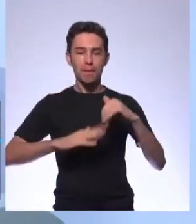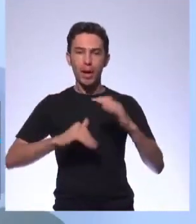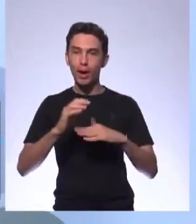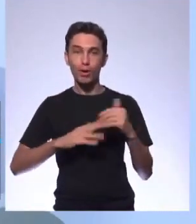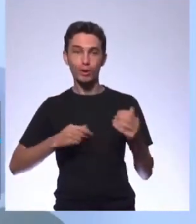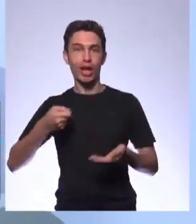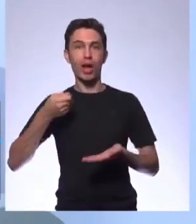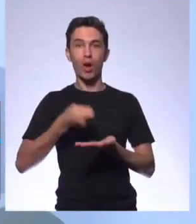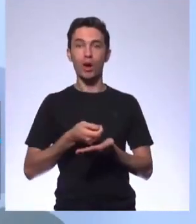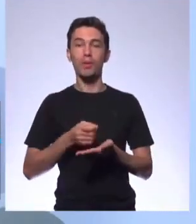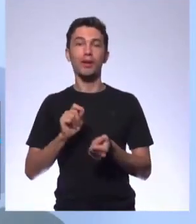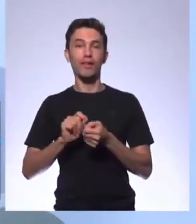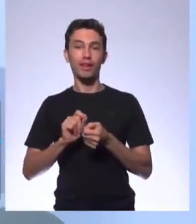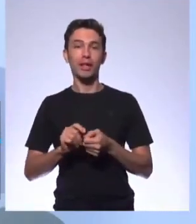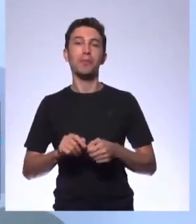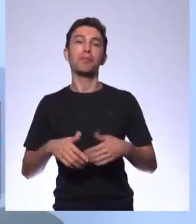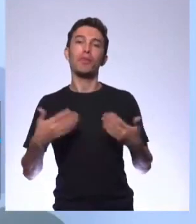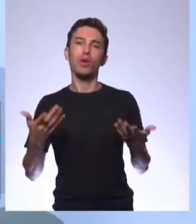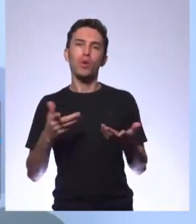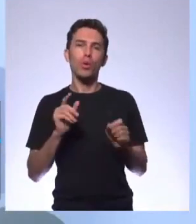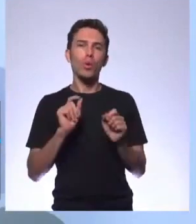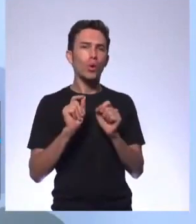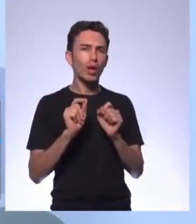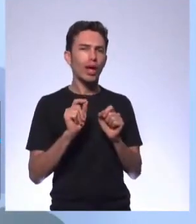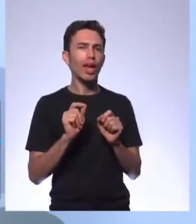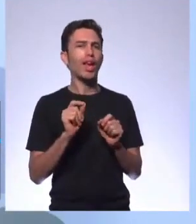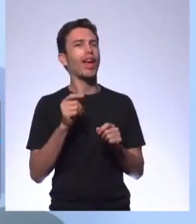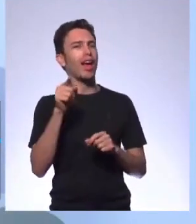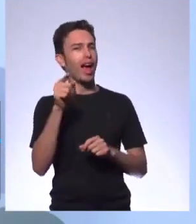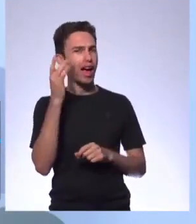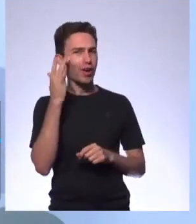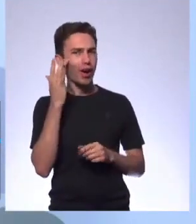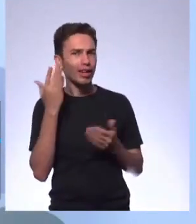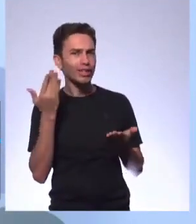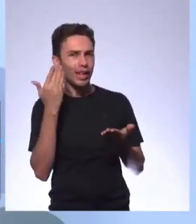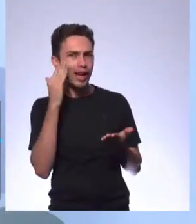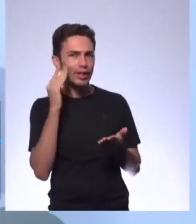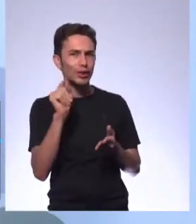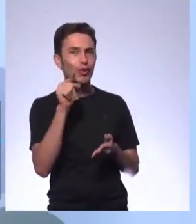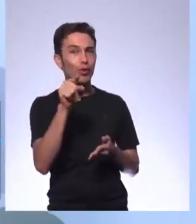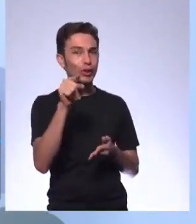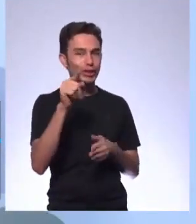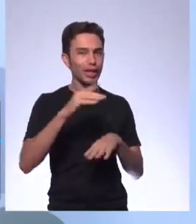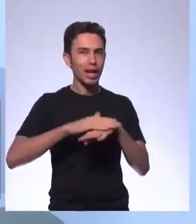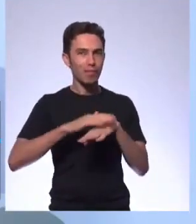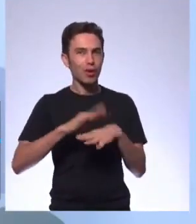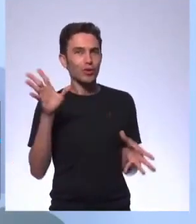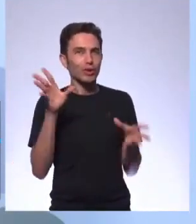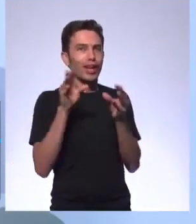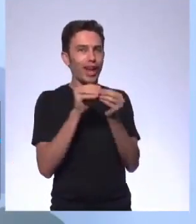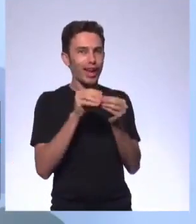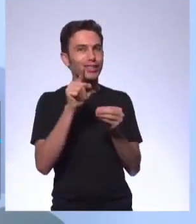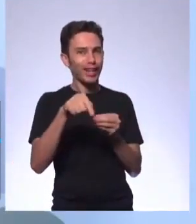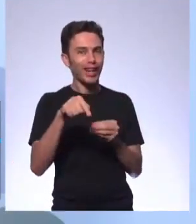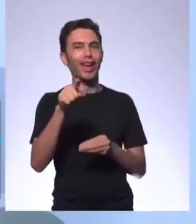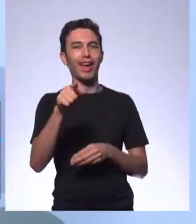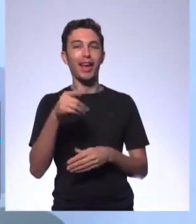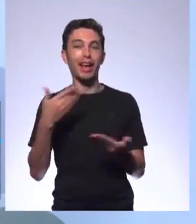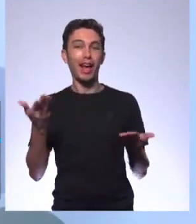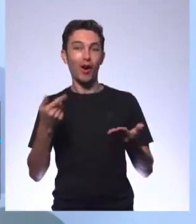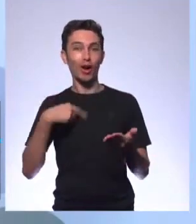mãos à obra, tem algo subentendido aí que é você agora quem vai fazer a resenha e nós vamos só ver aí o